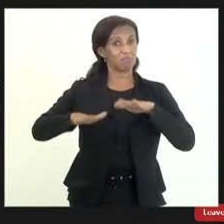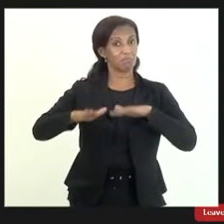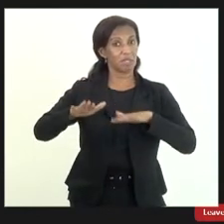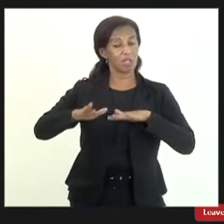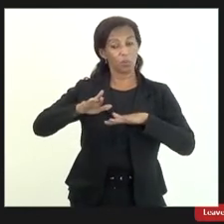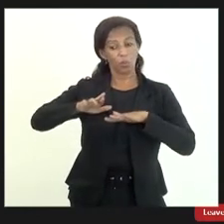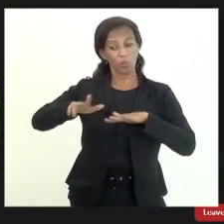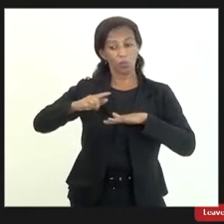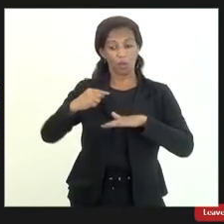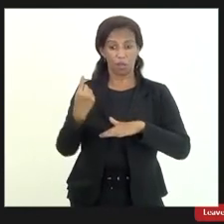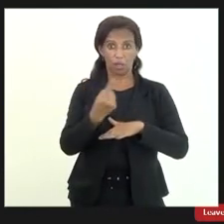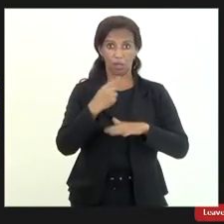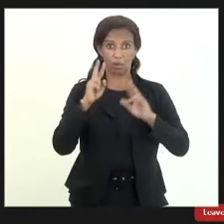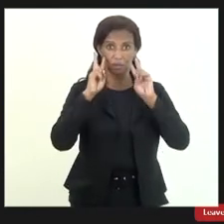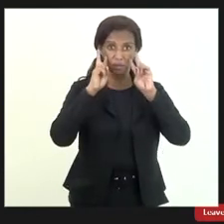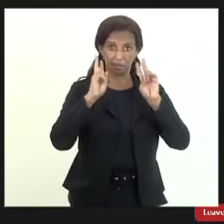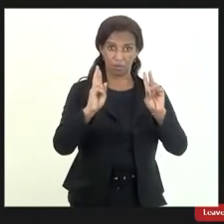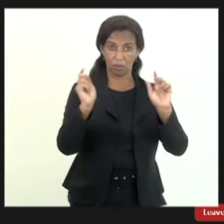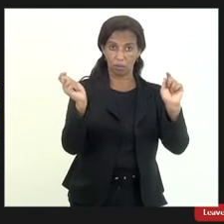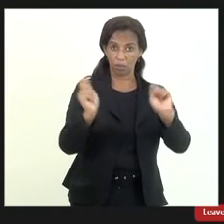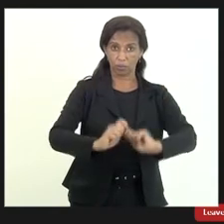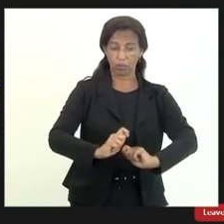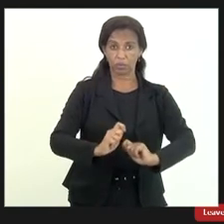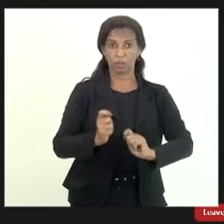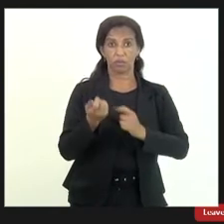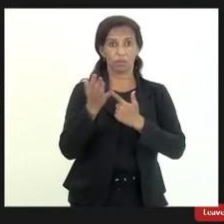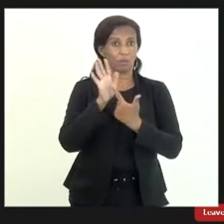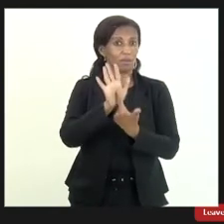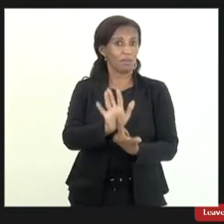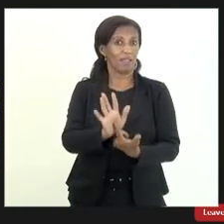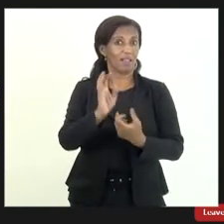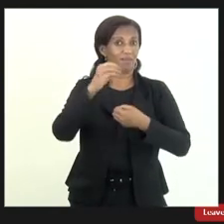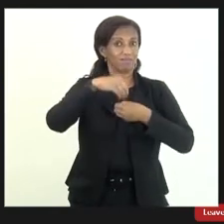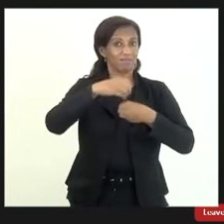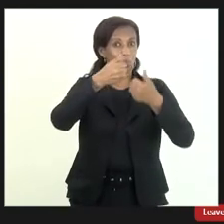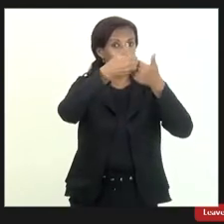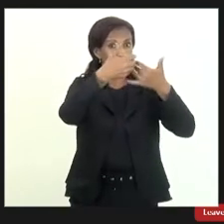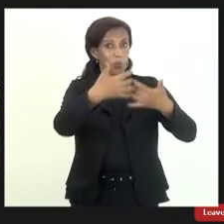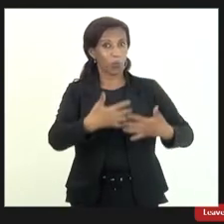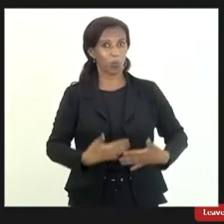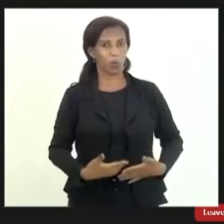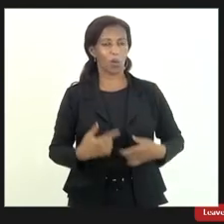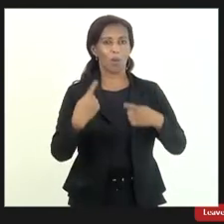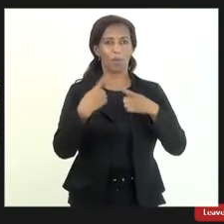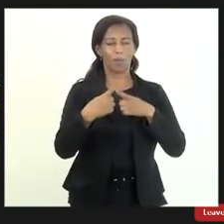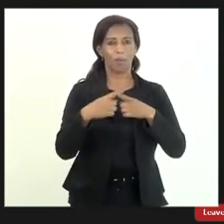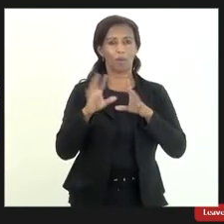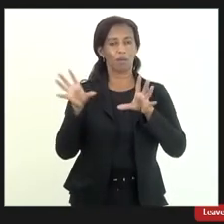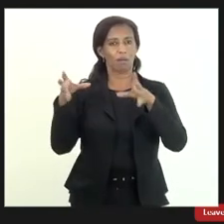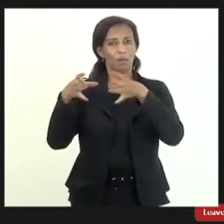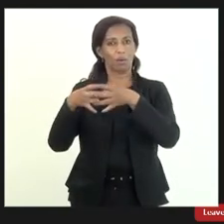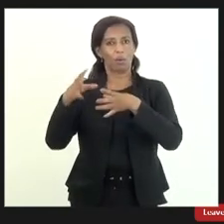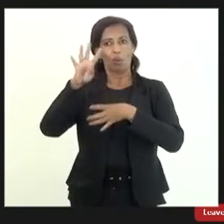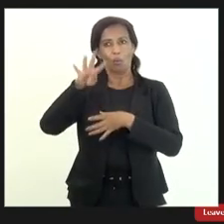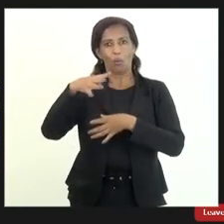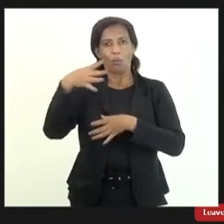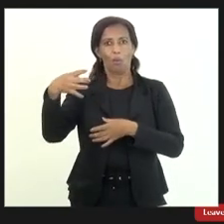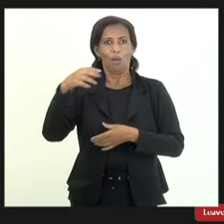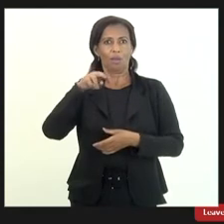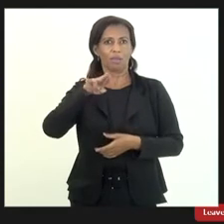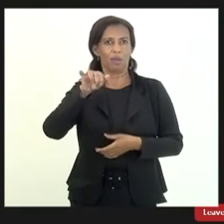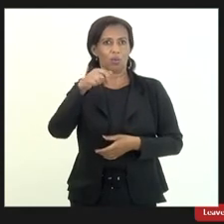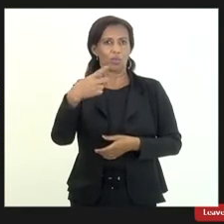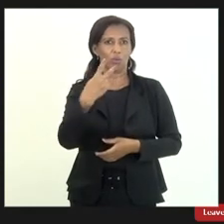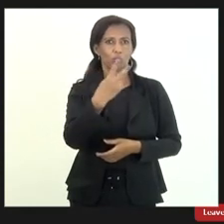não ser na nossa visão possível trazer em sua integralidade já que o estoque da União gira em torno de 2